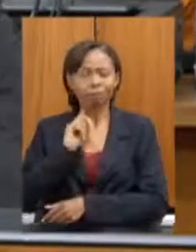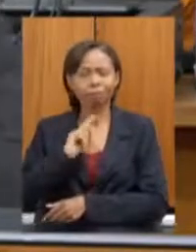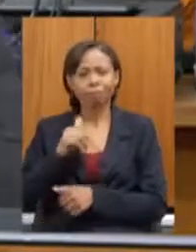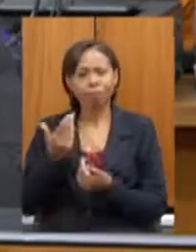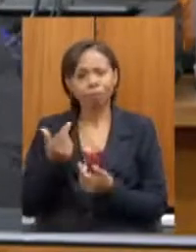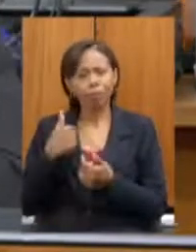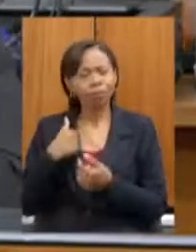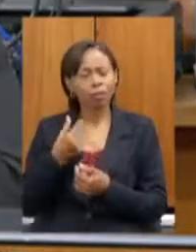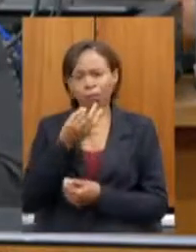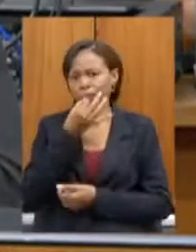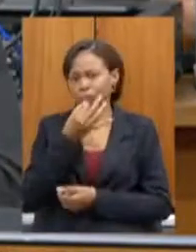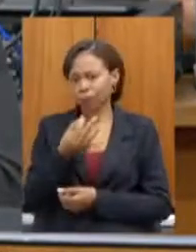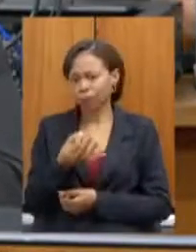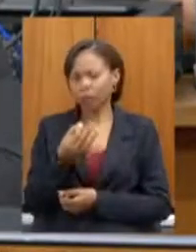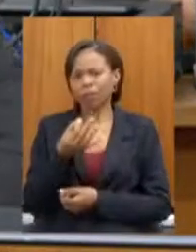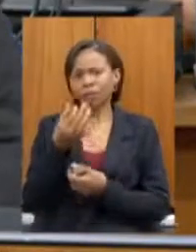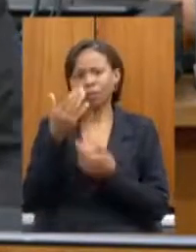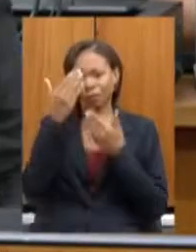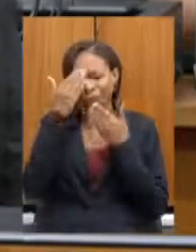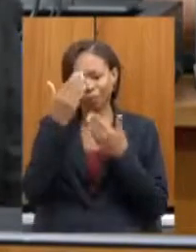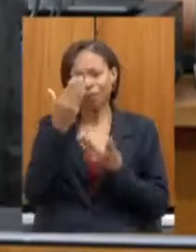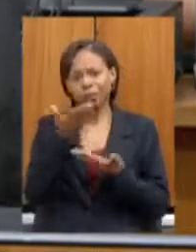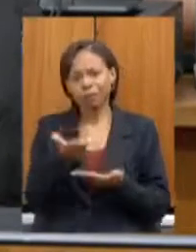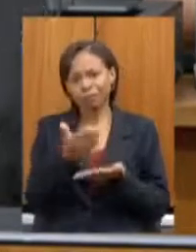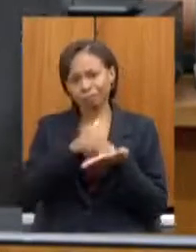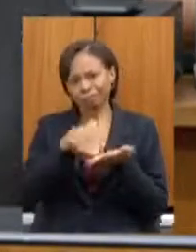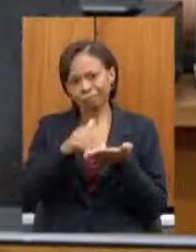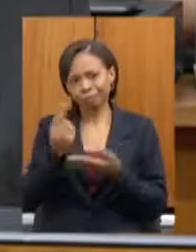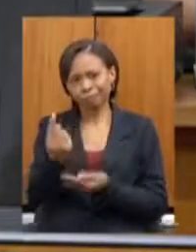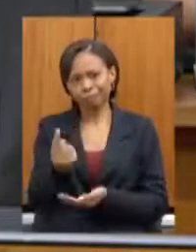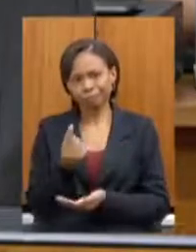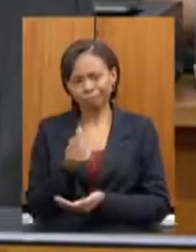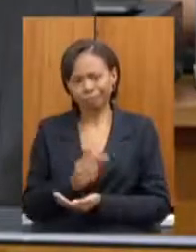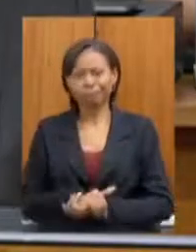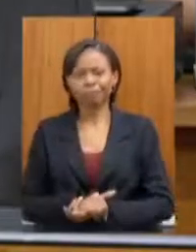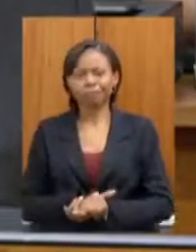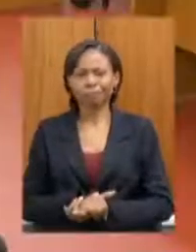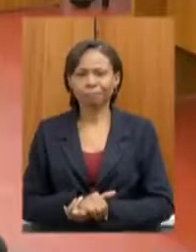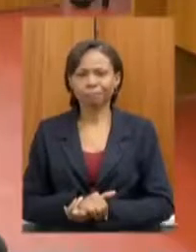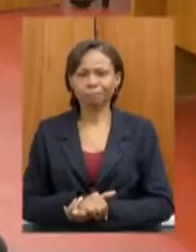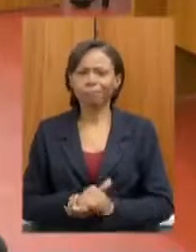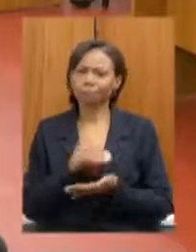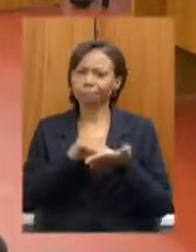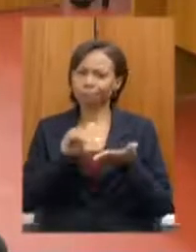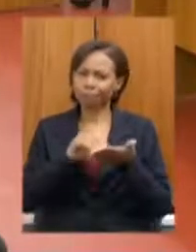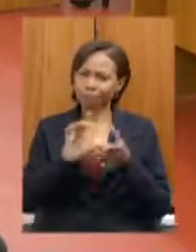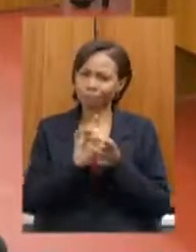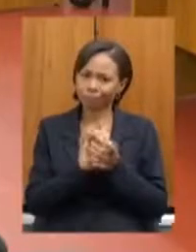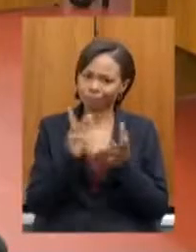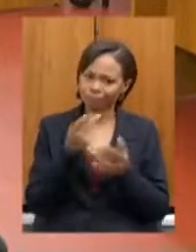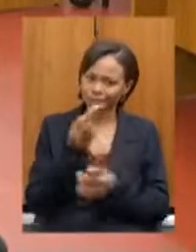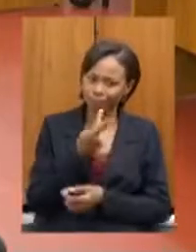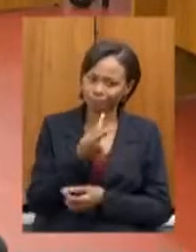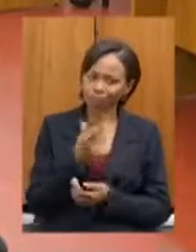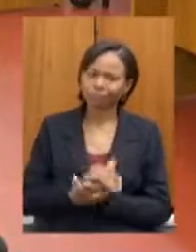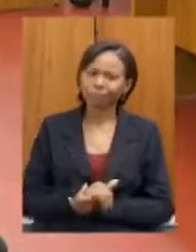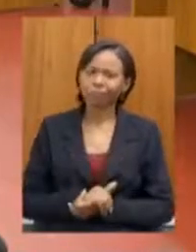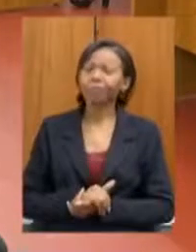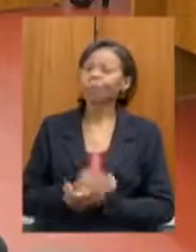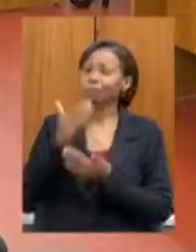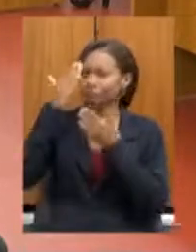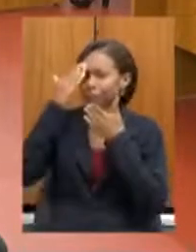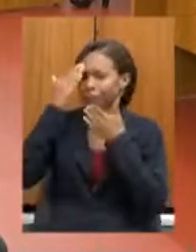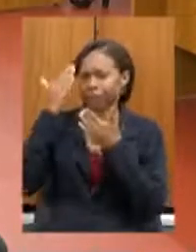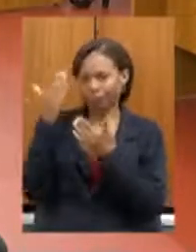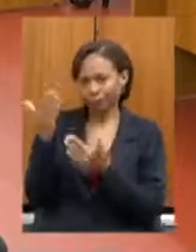muito pela presença do senhor aqui, secretário. Tem a palavra o secretário Fernando Marcato. Obrigado,